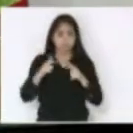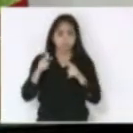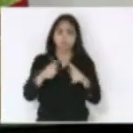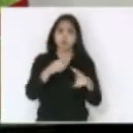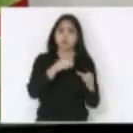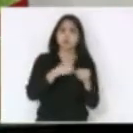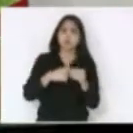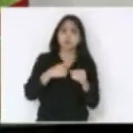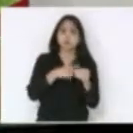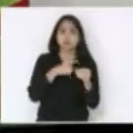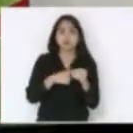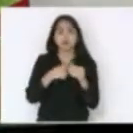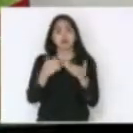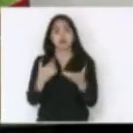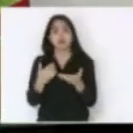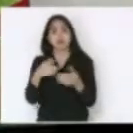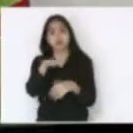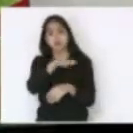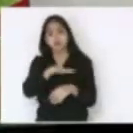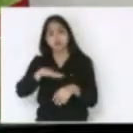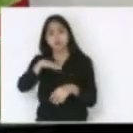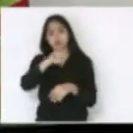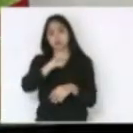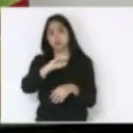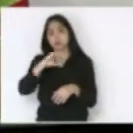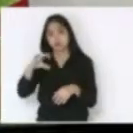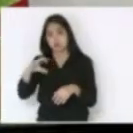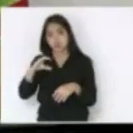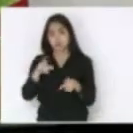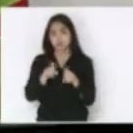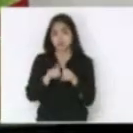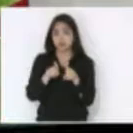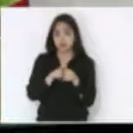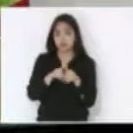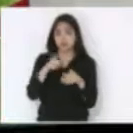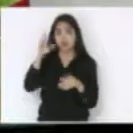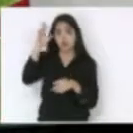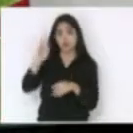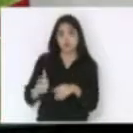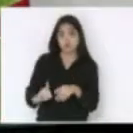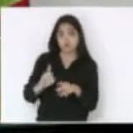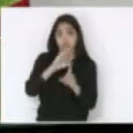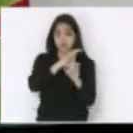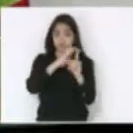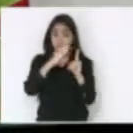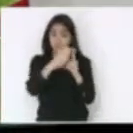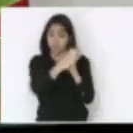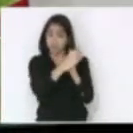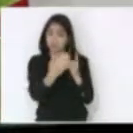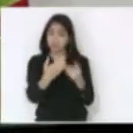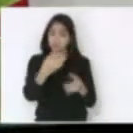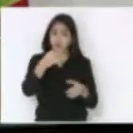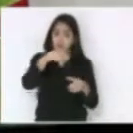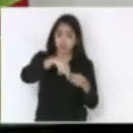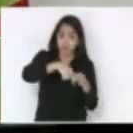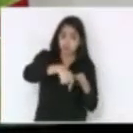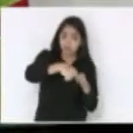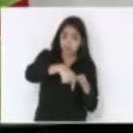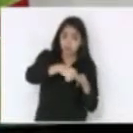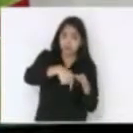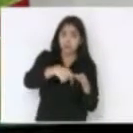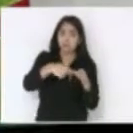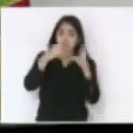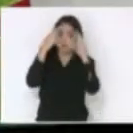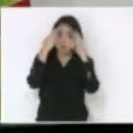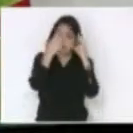complexas que a gente encontra pelo estado afora como também o direito das comunidades quilombolas e o